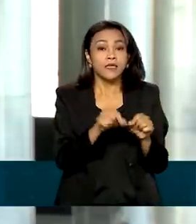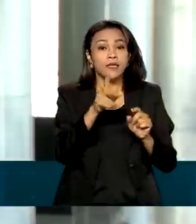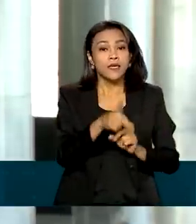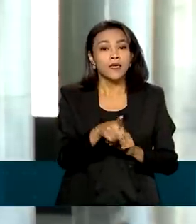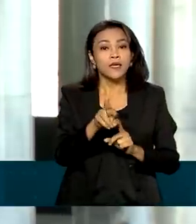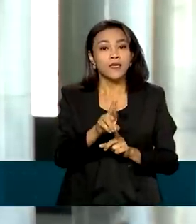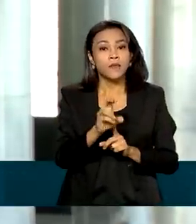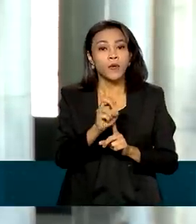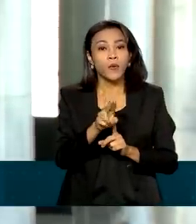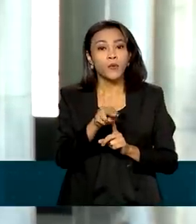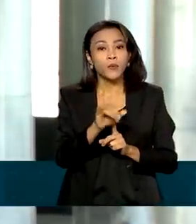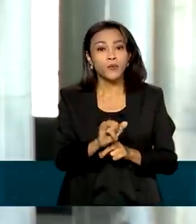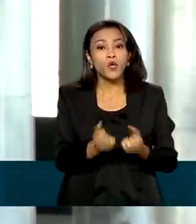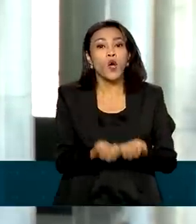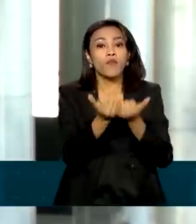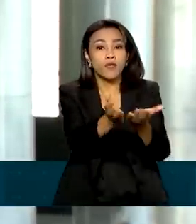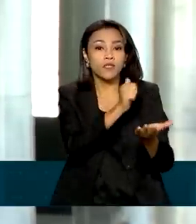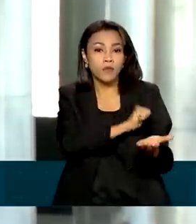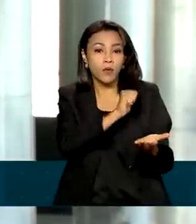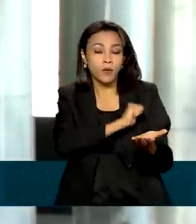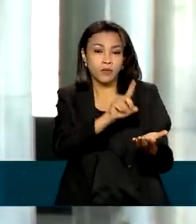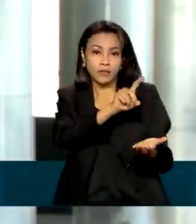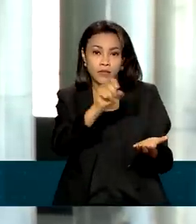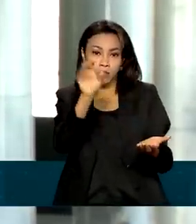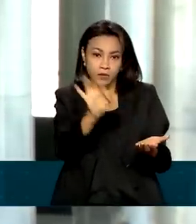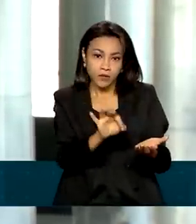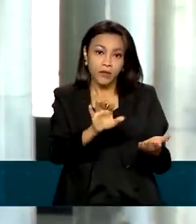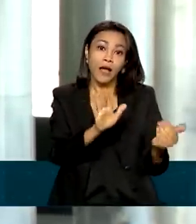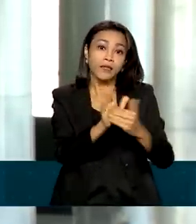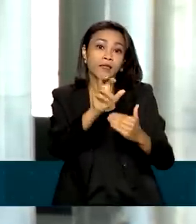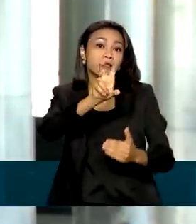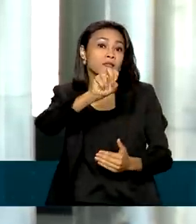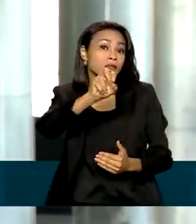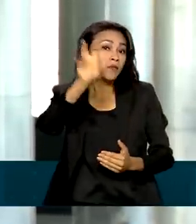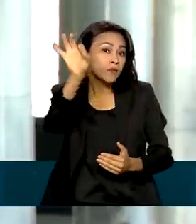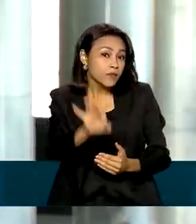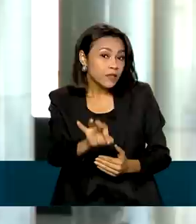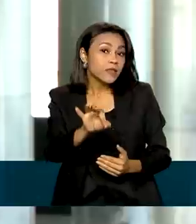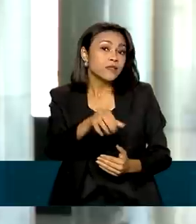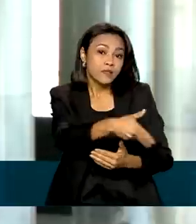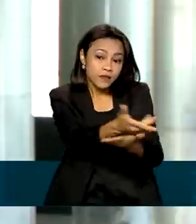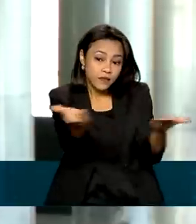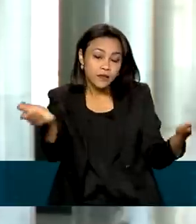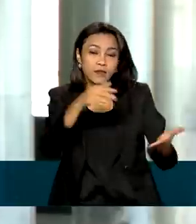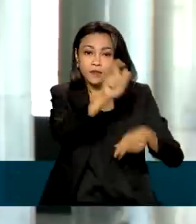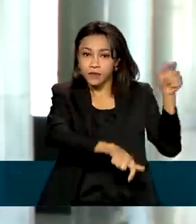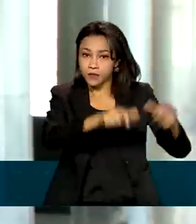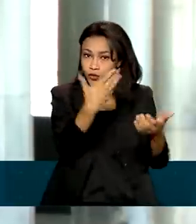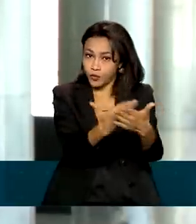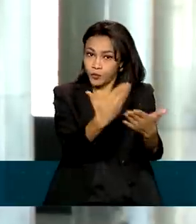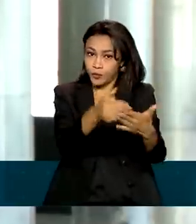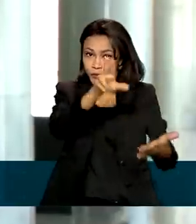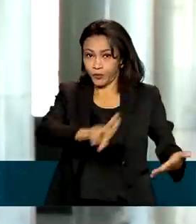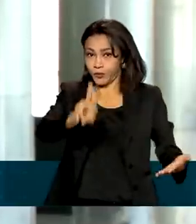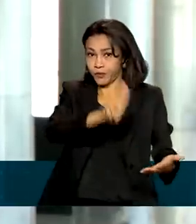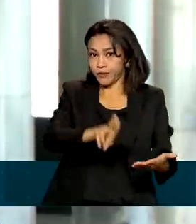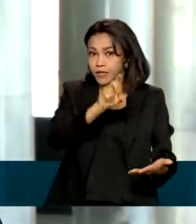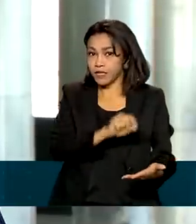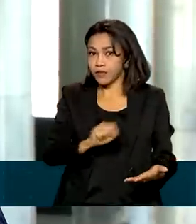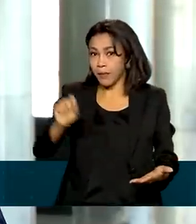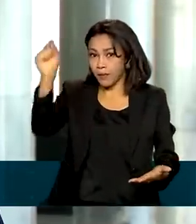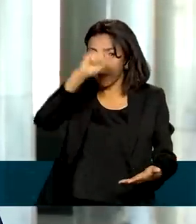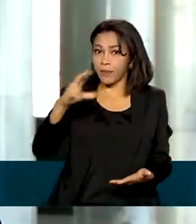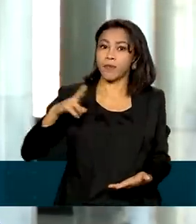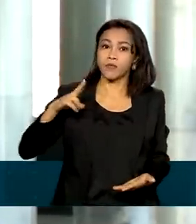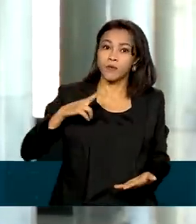bolsas integrais e parciais em instituições privadas de ensino superior. Nesta edição, a segunda do ano, são